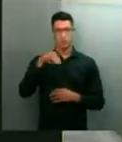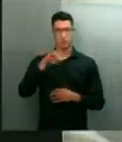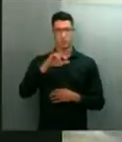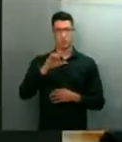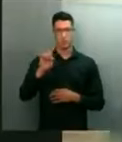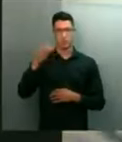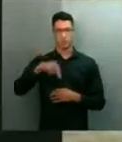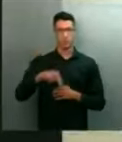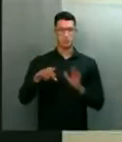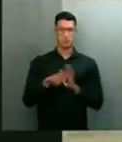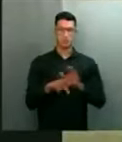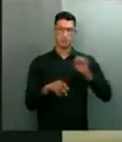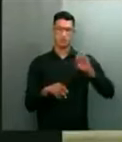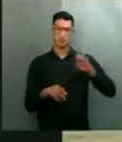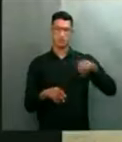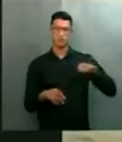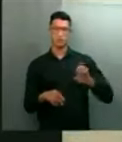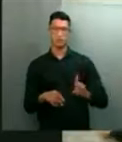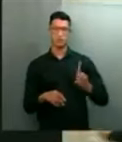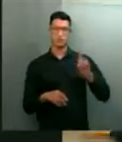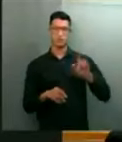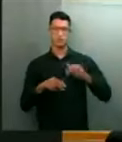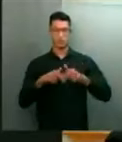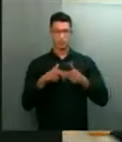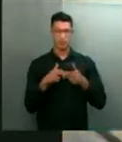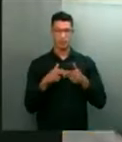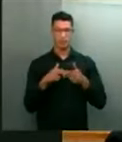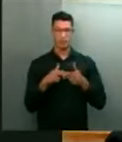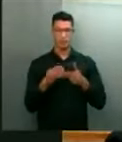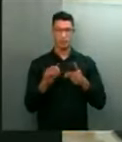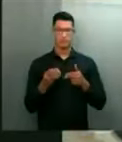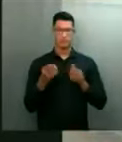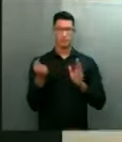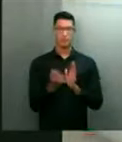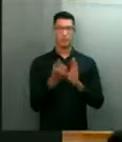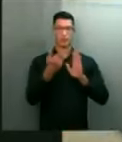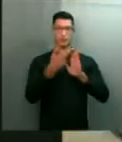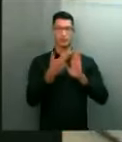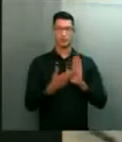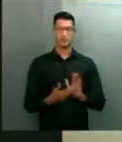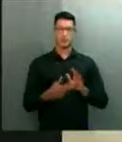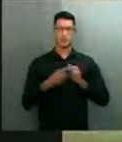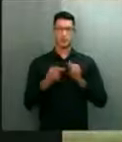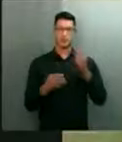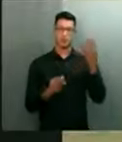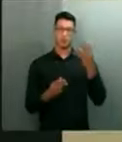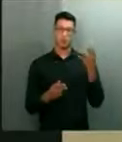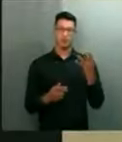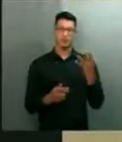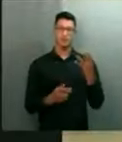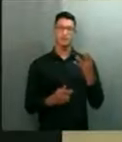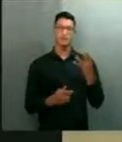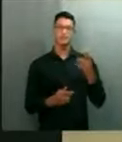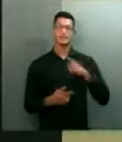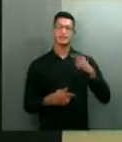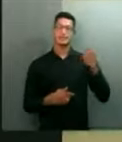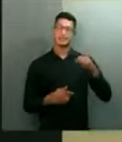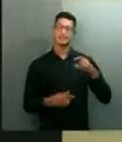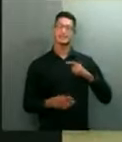do SEMED, que diz que, pelo marco regulatório, o artigo 4º, a